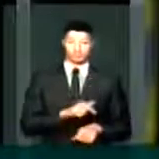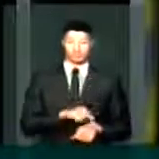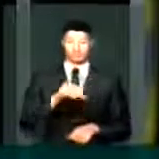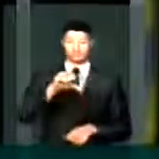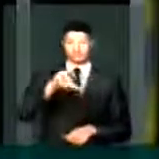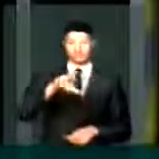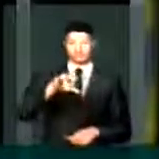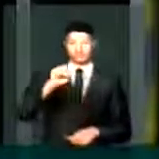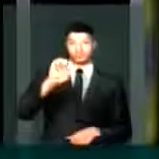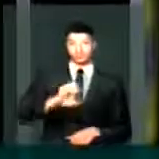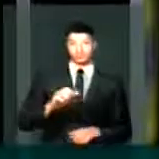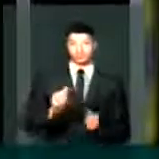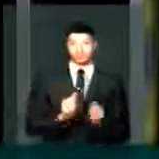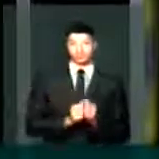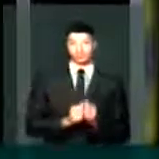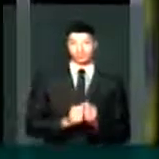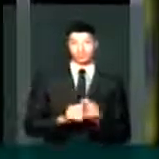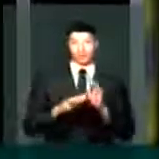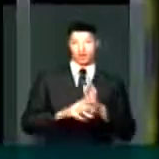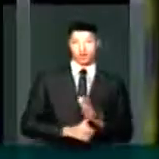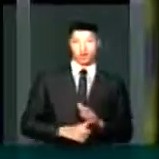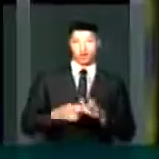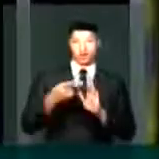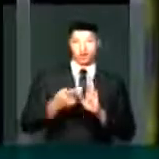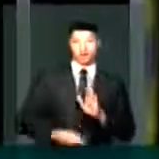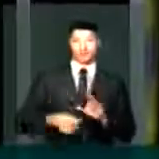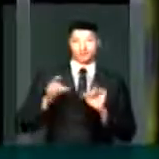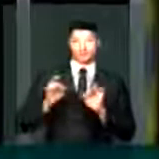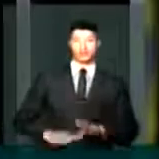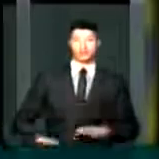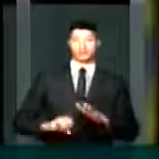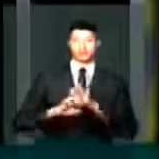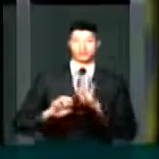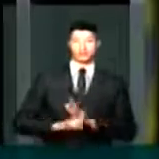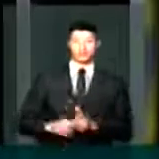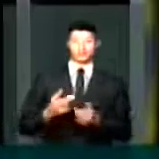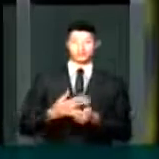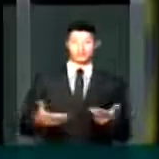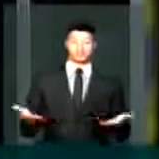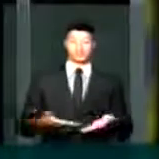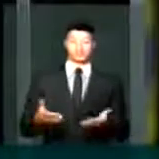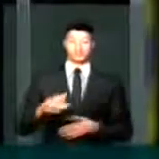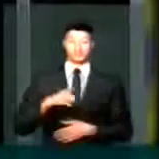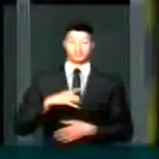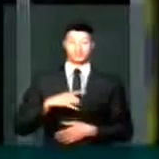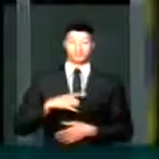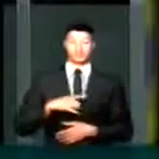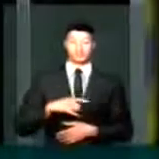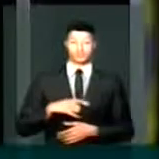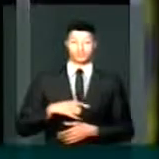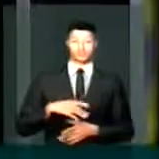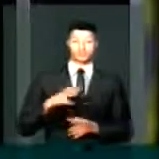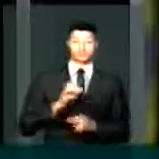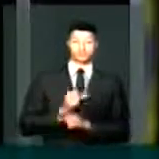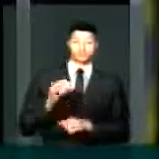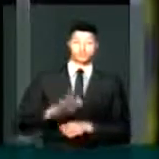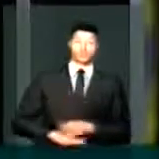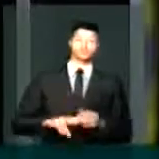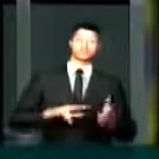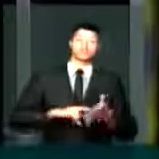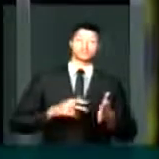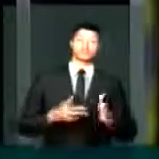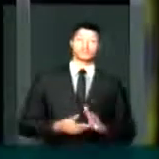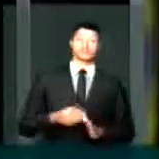de crise com a corrupção da Petrobras, deixando a empresa em frangalhos. Agora teve as suas notas rebaixadas, isso